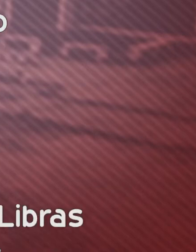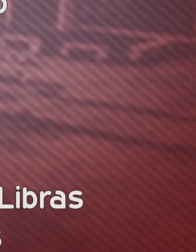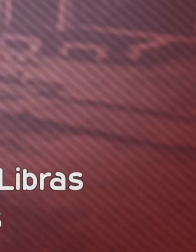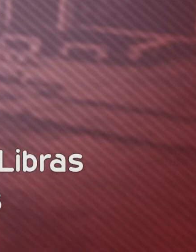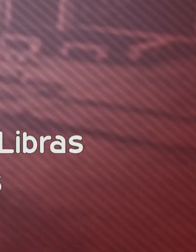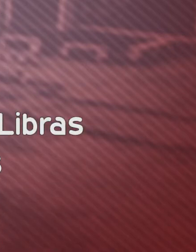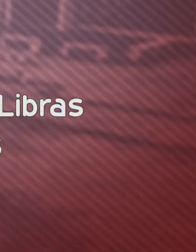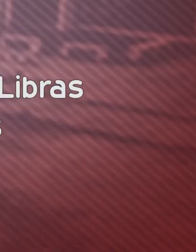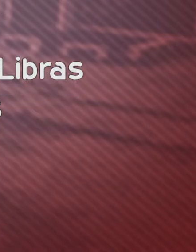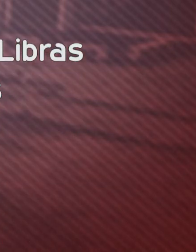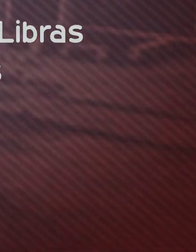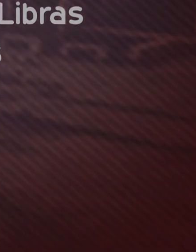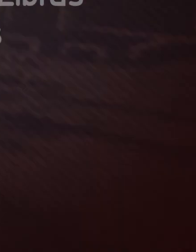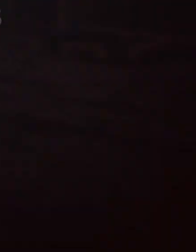Legenda Zanotto Legenda Zanotto